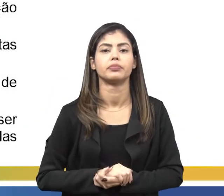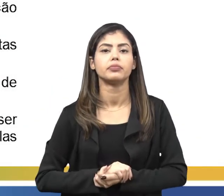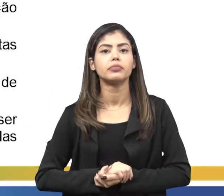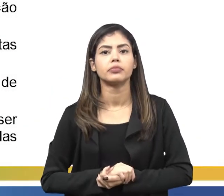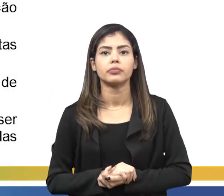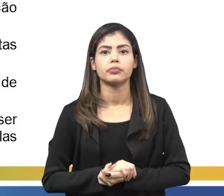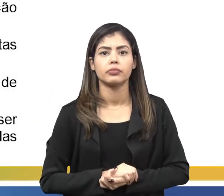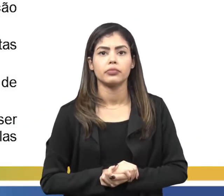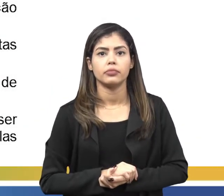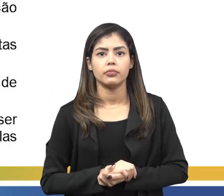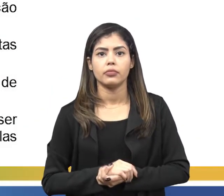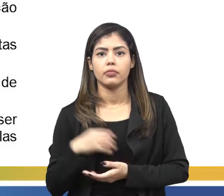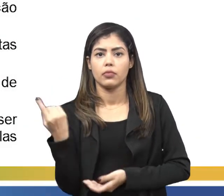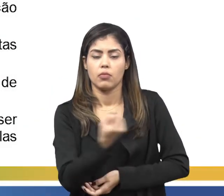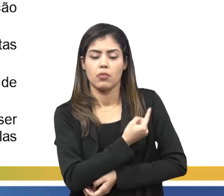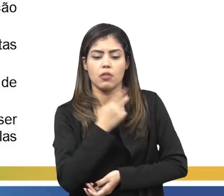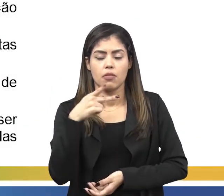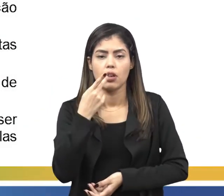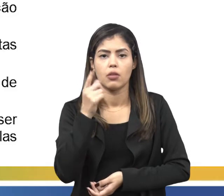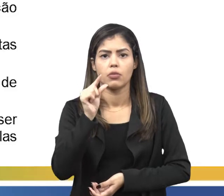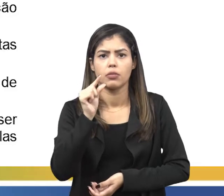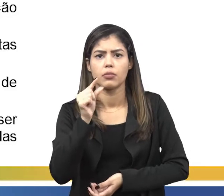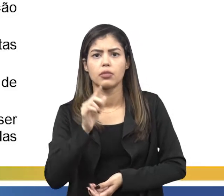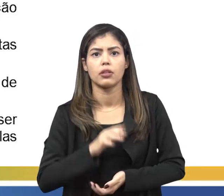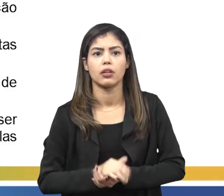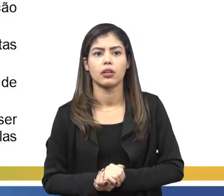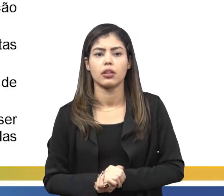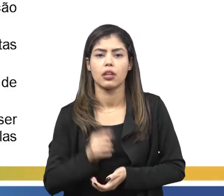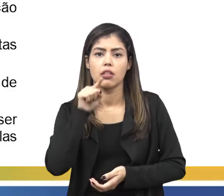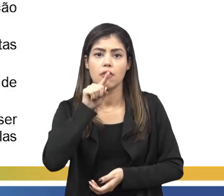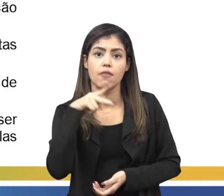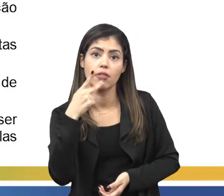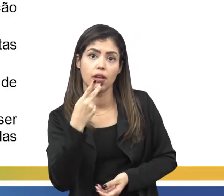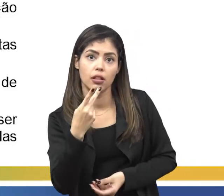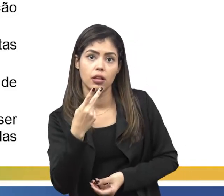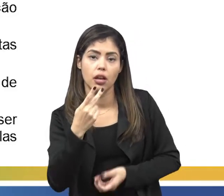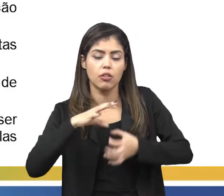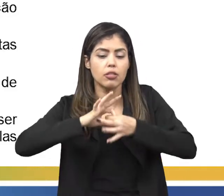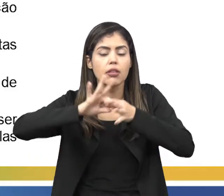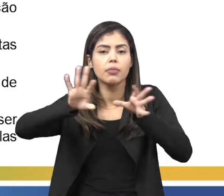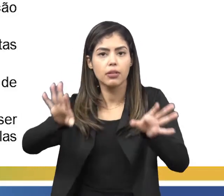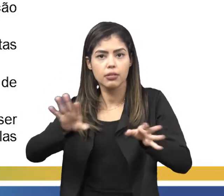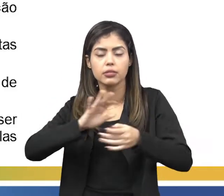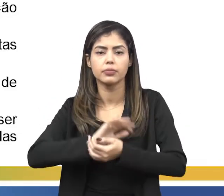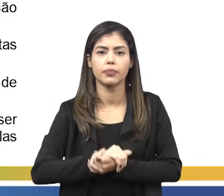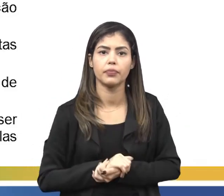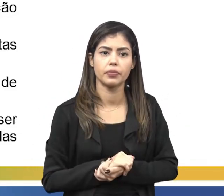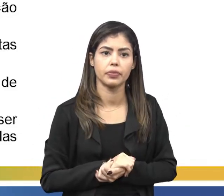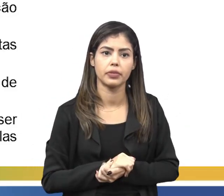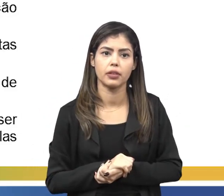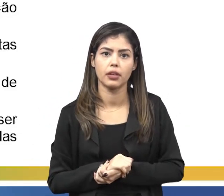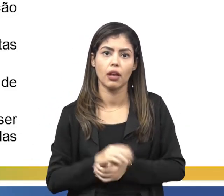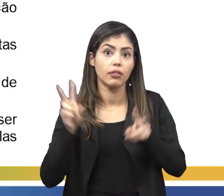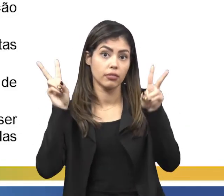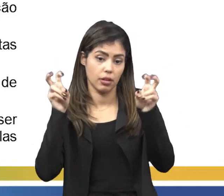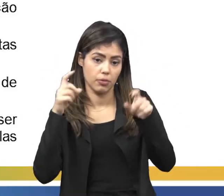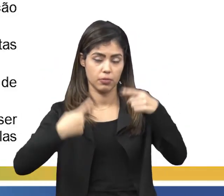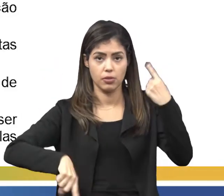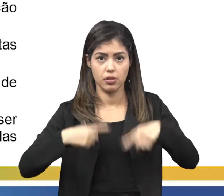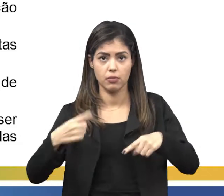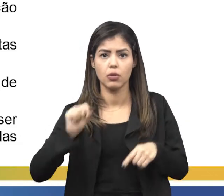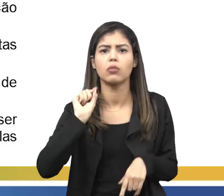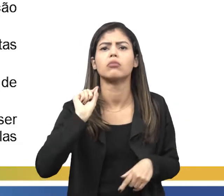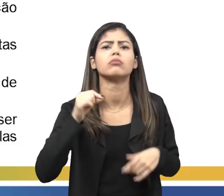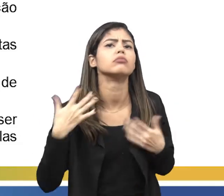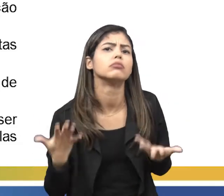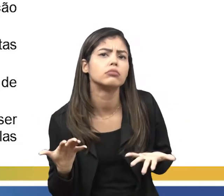nós falamos agora há pouco que ele defende a ideia do liberalismo em termos políticos. O que seria